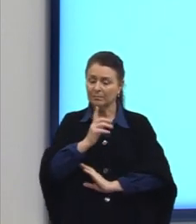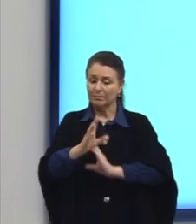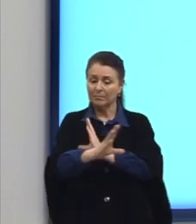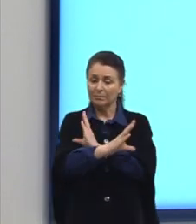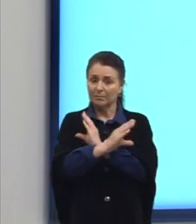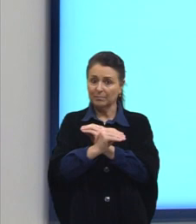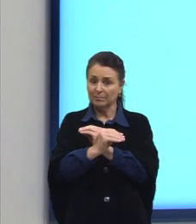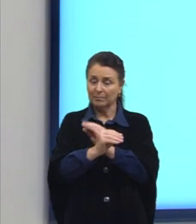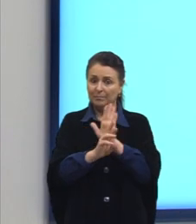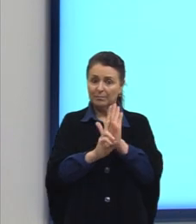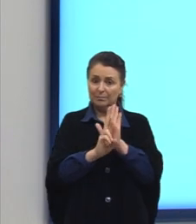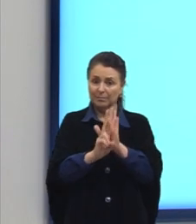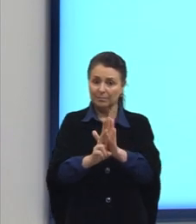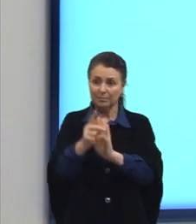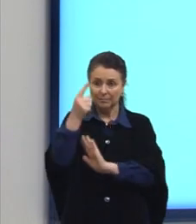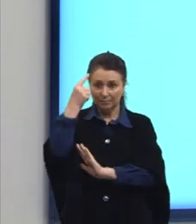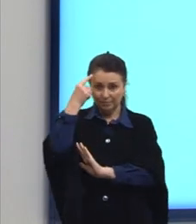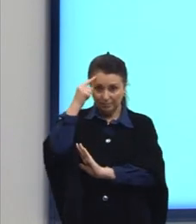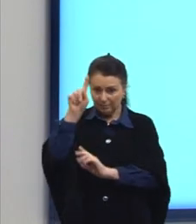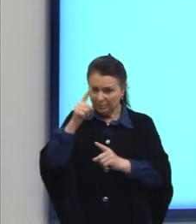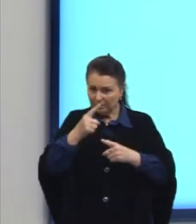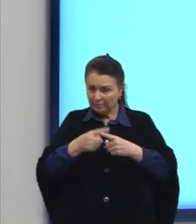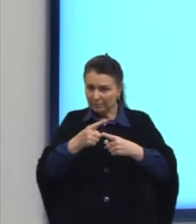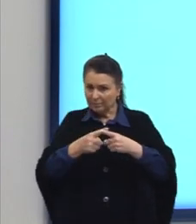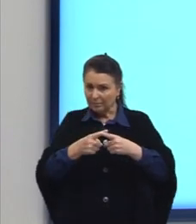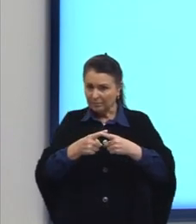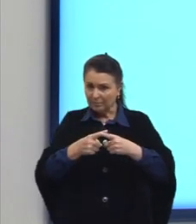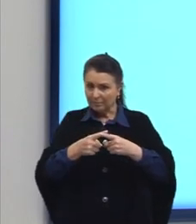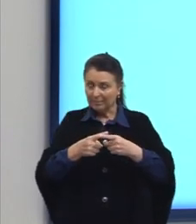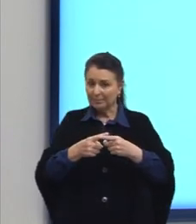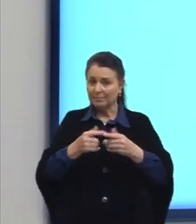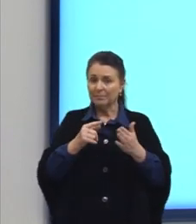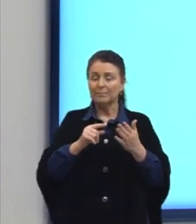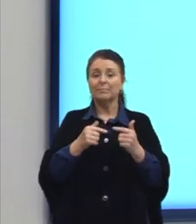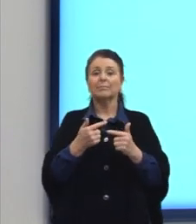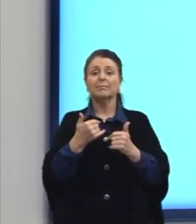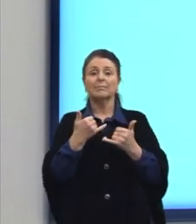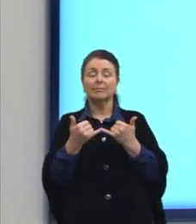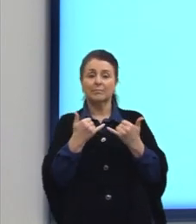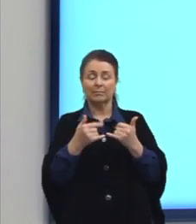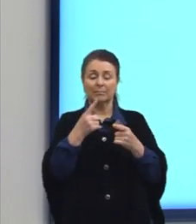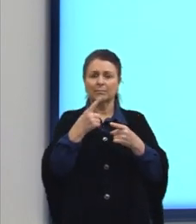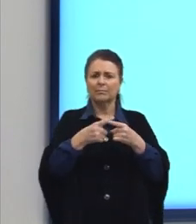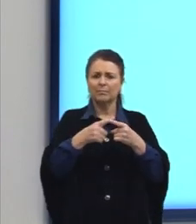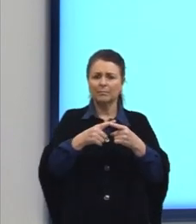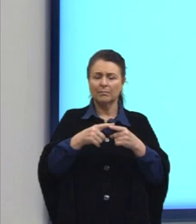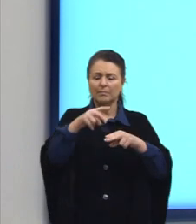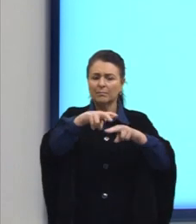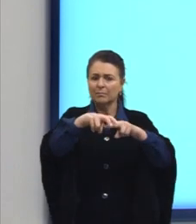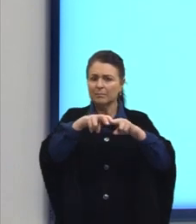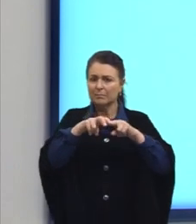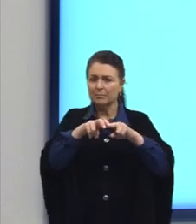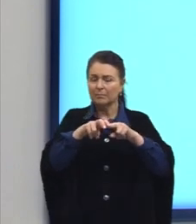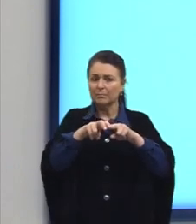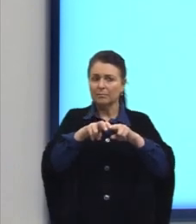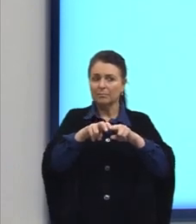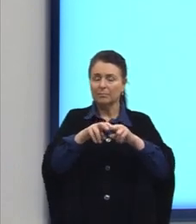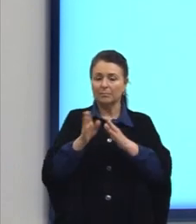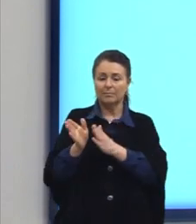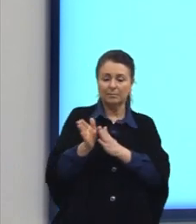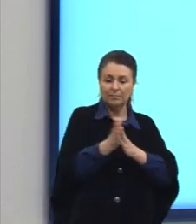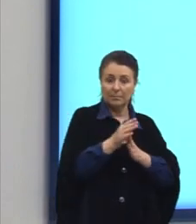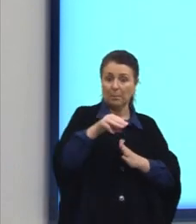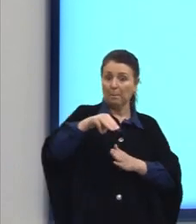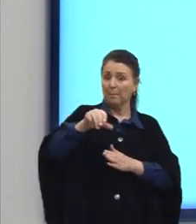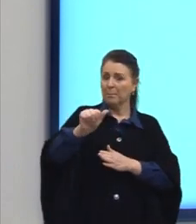que apresentam ideia de causa seriam, por exemplo, o porquê, o pois, mas o mas não